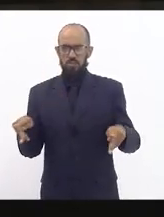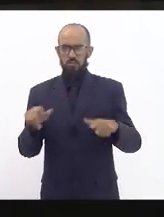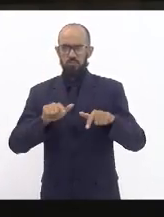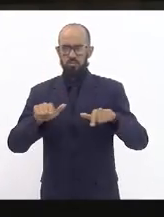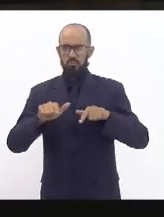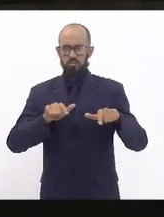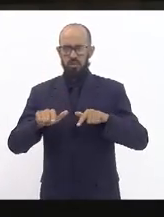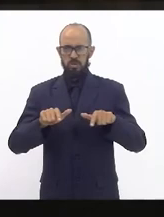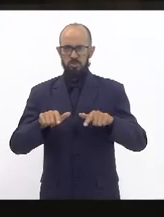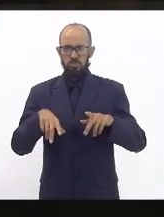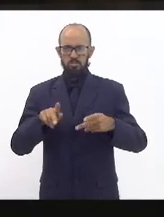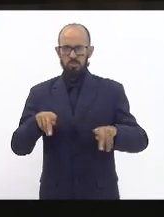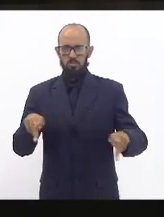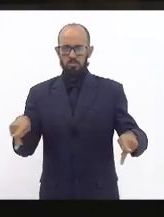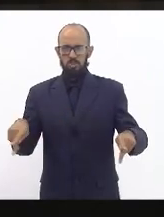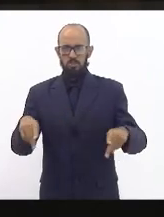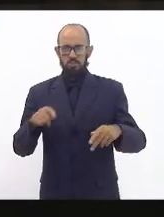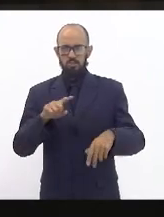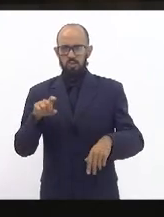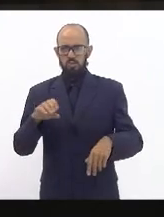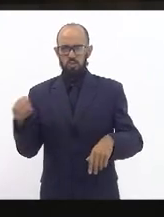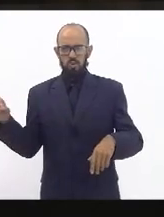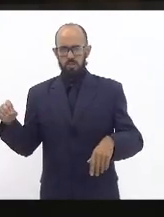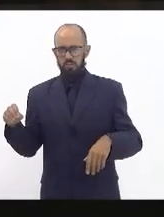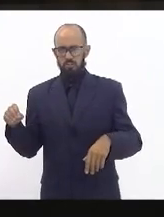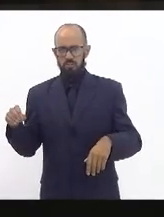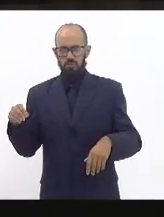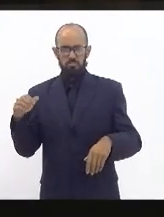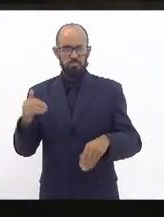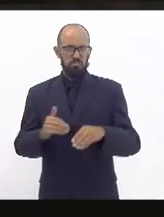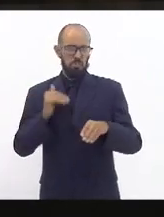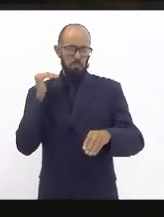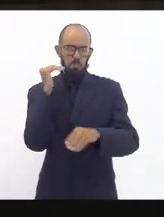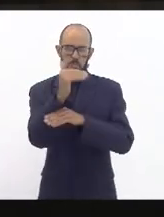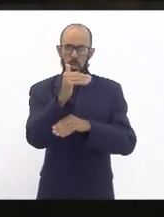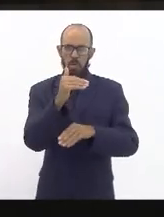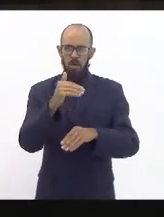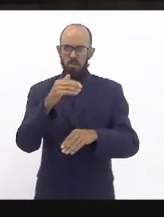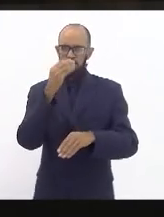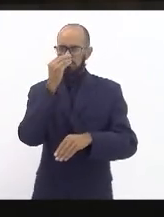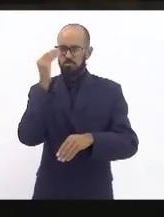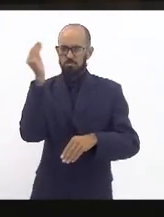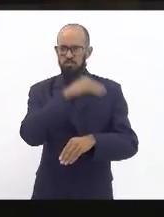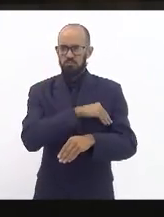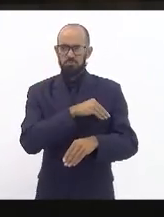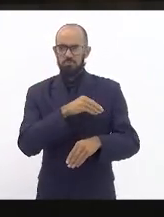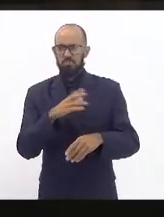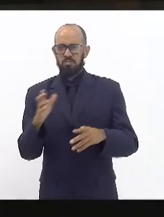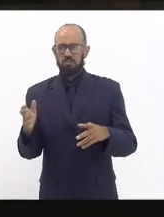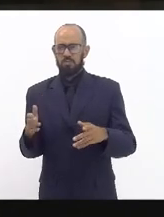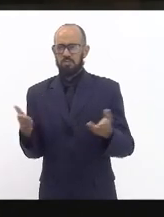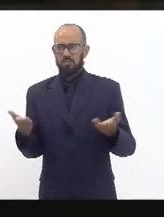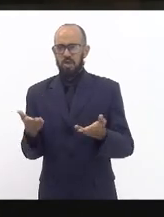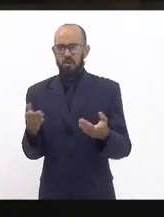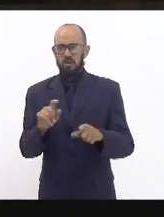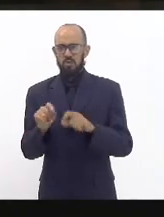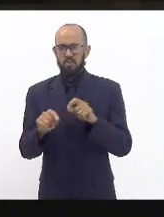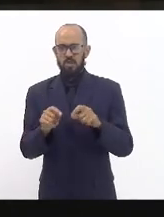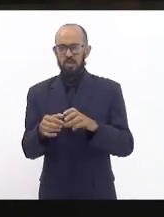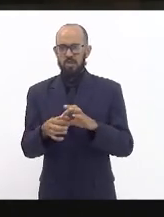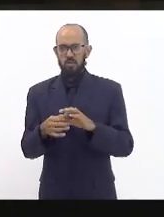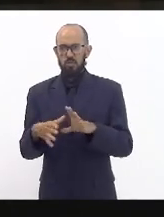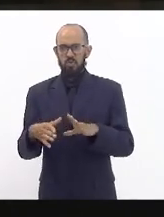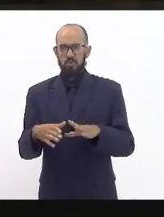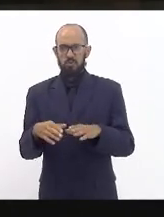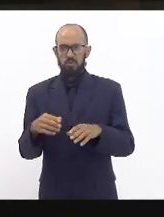população das zonas passa por cima esquece de vaciar investimento e agora está autorizando a